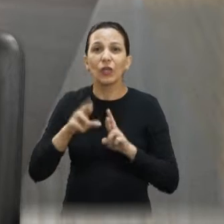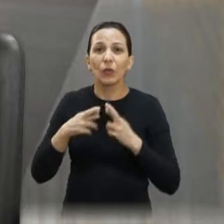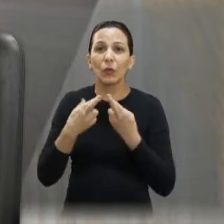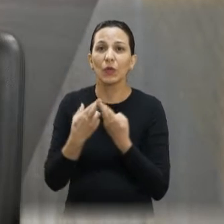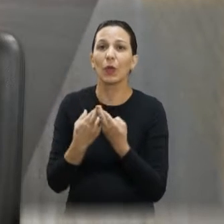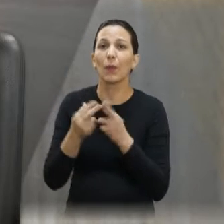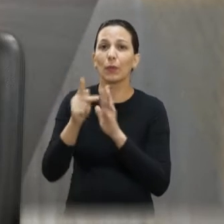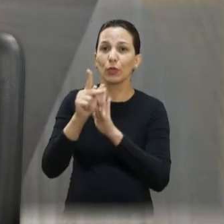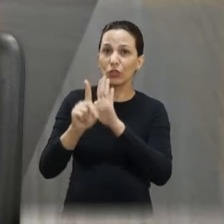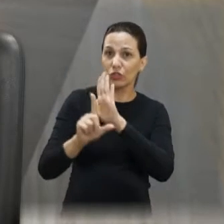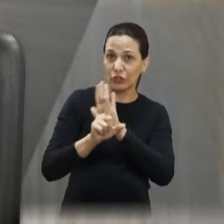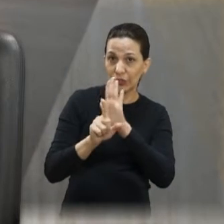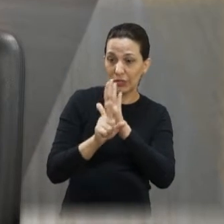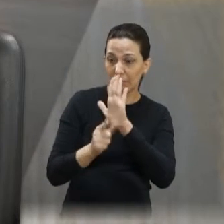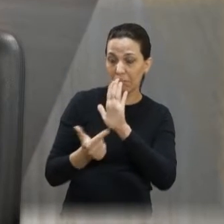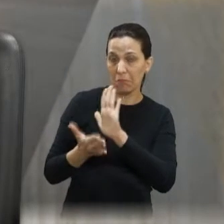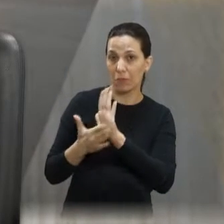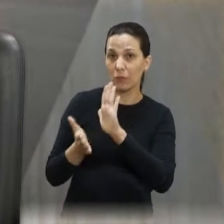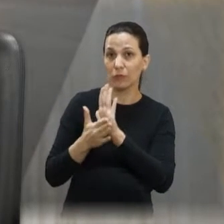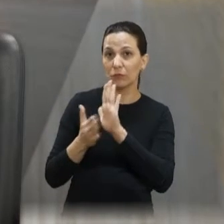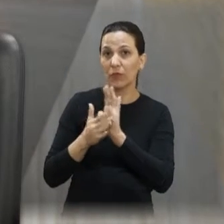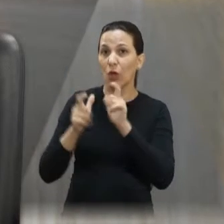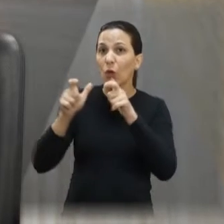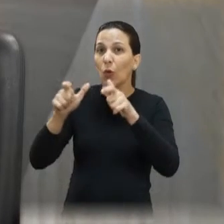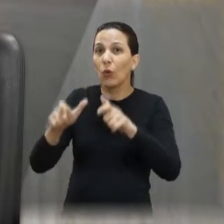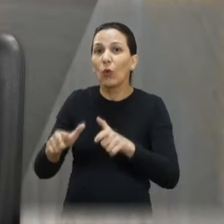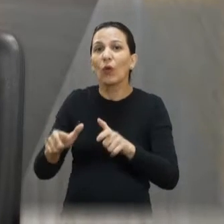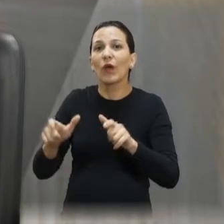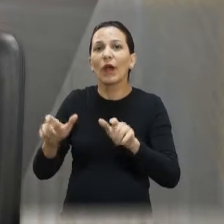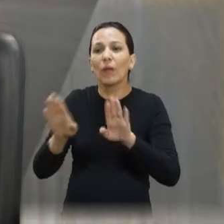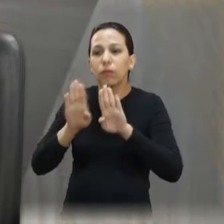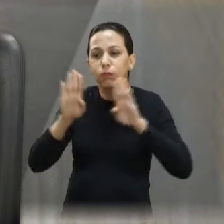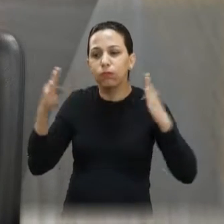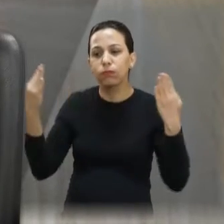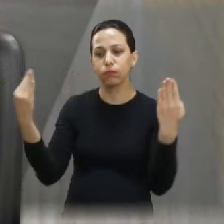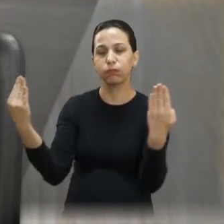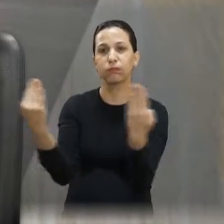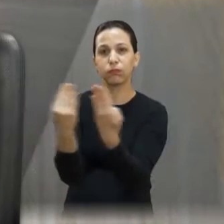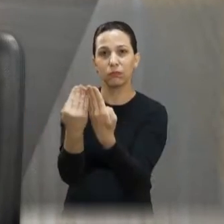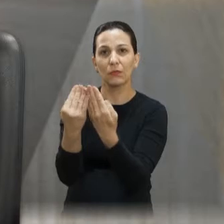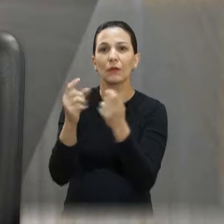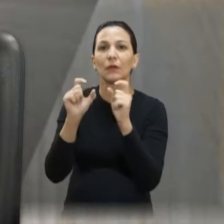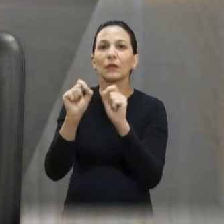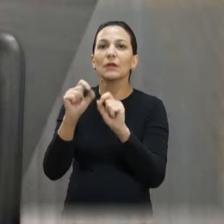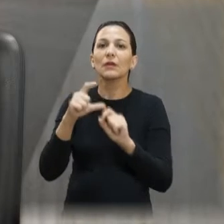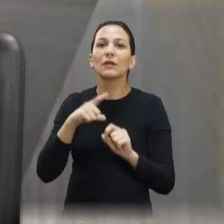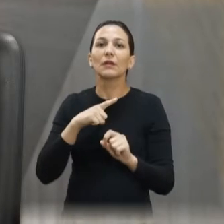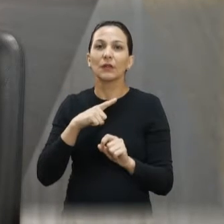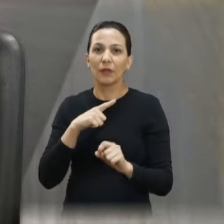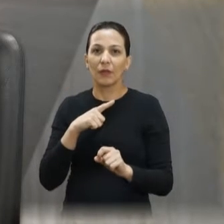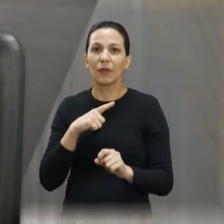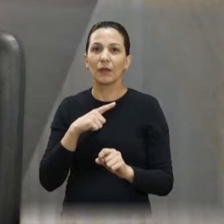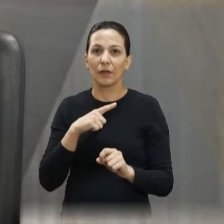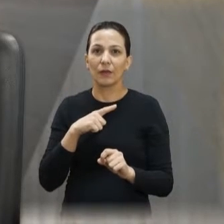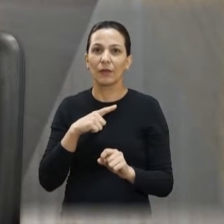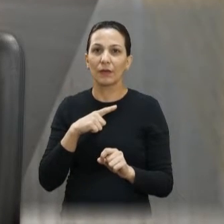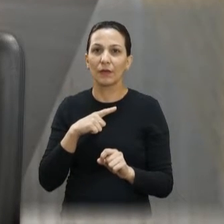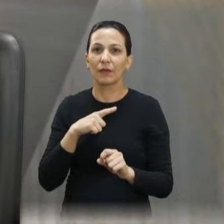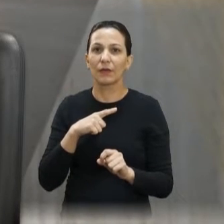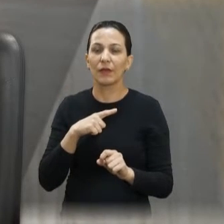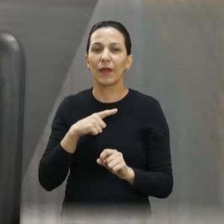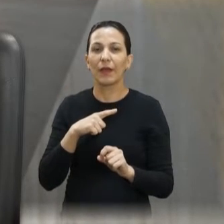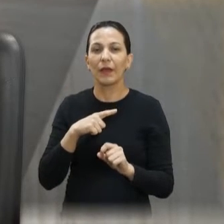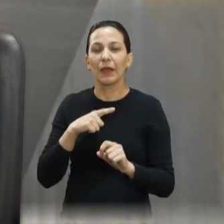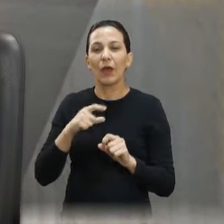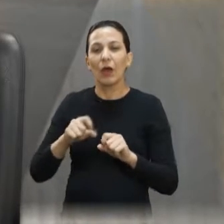projeto de lei, de um lugar, um espaço fechado, né? E o detector de gás